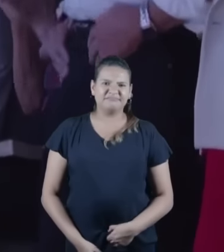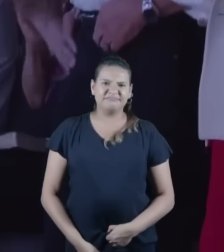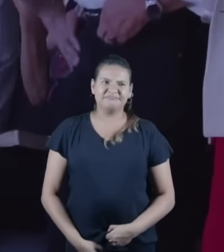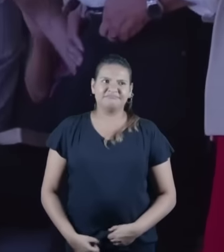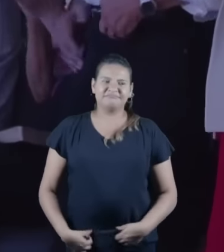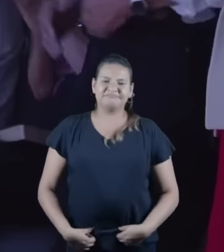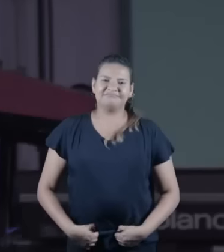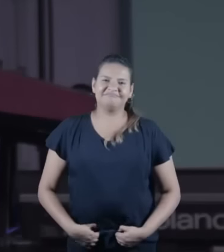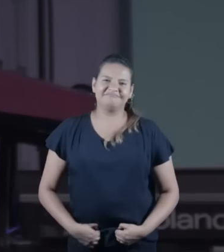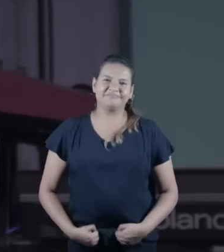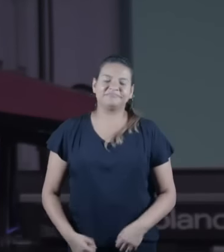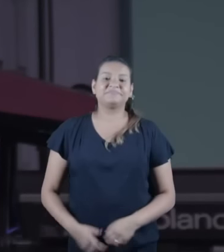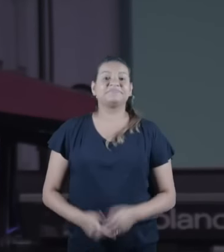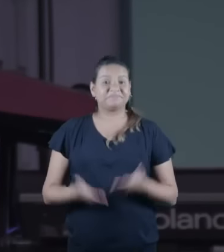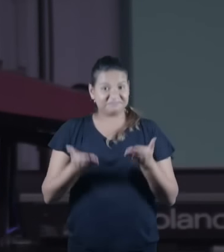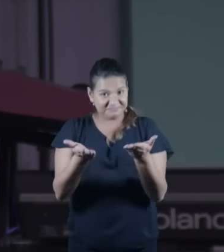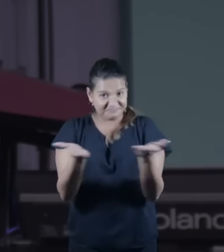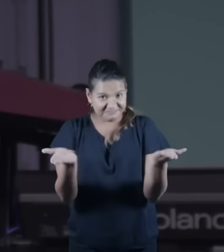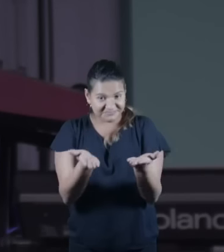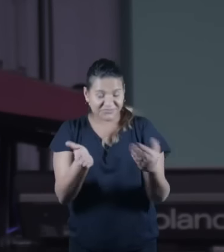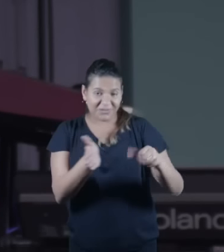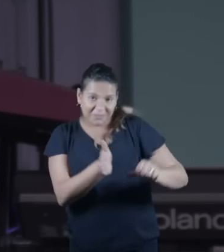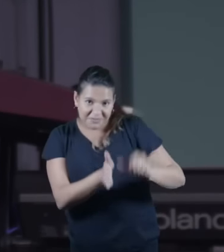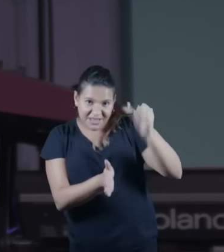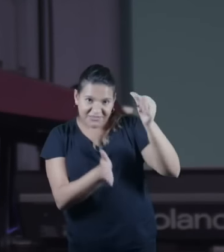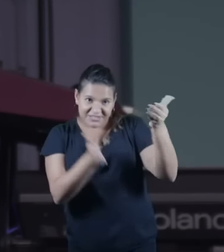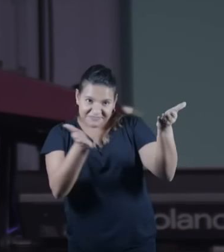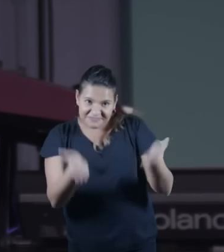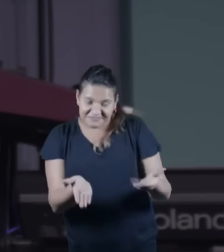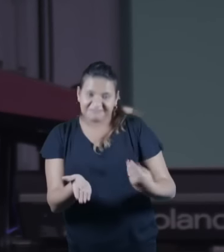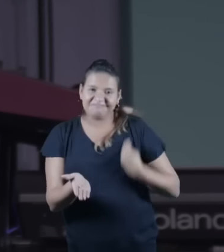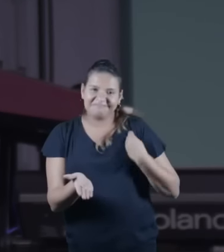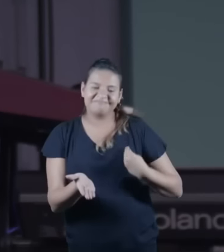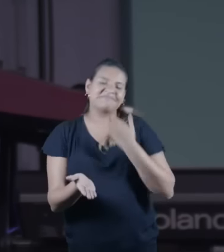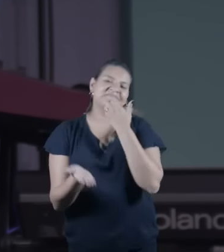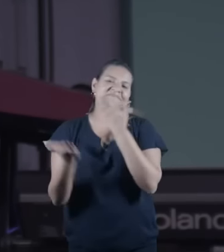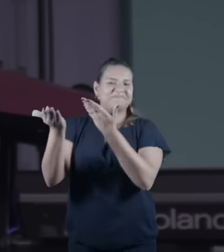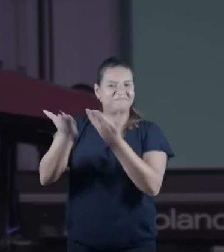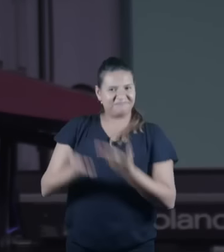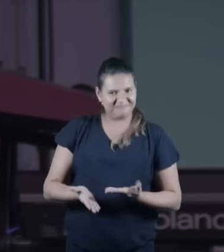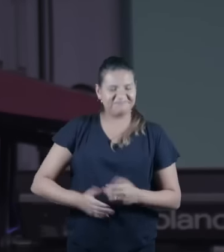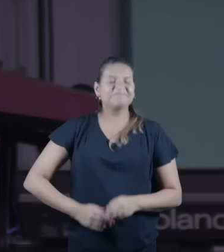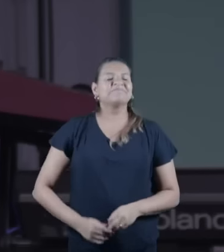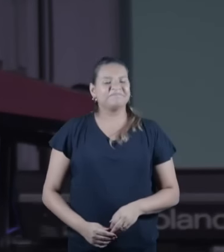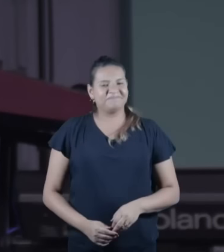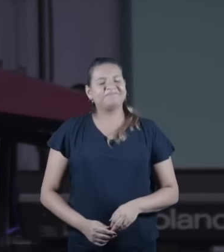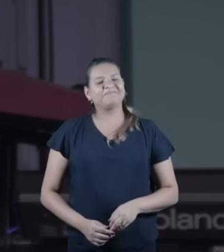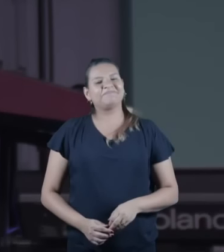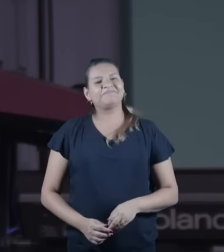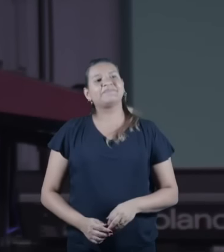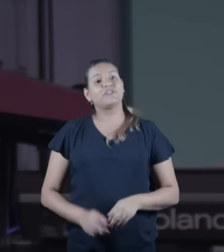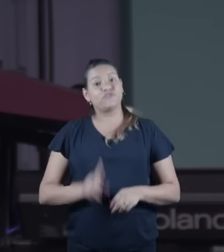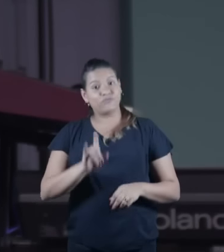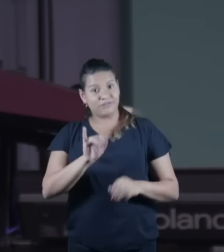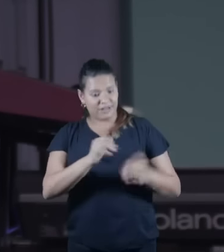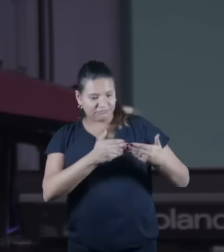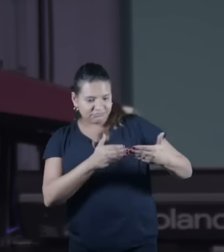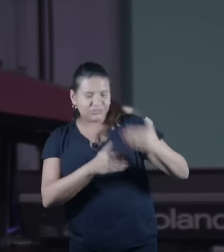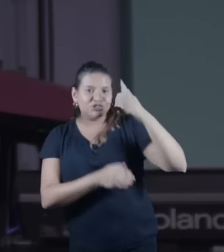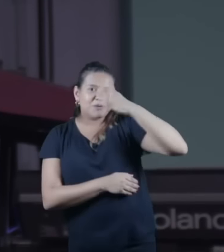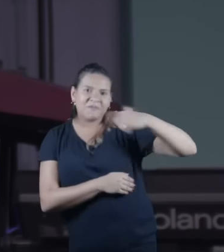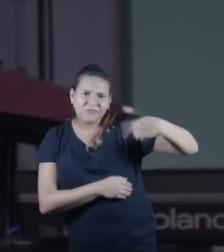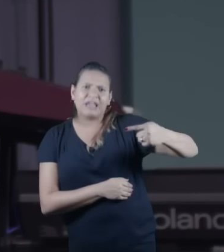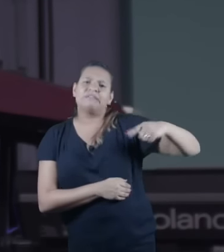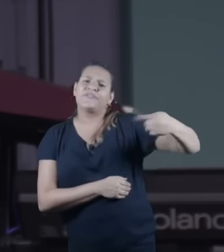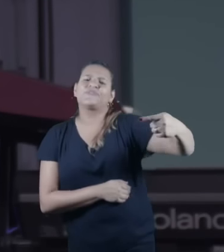a você que veio pela primeira vez seja bem-vindo será uma honra para nós se você voltar uma